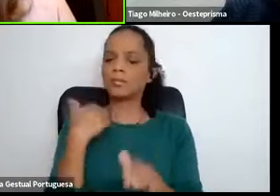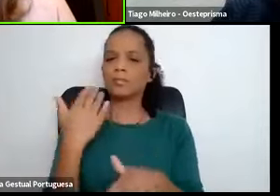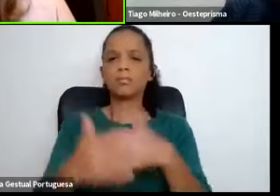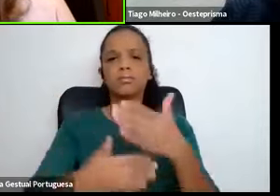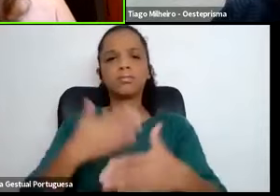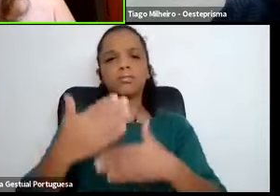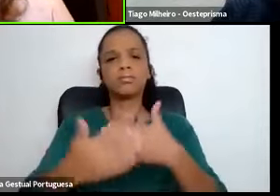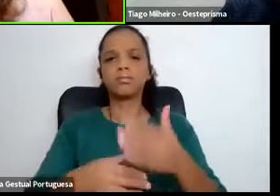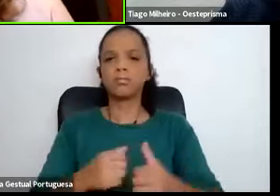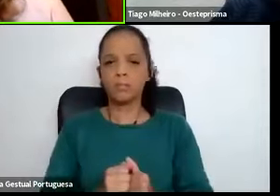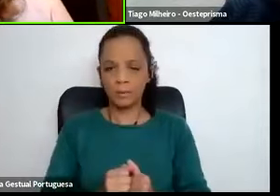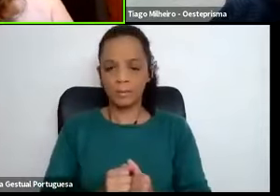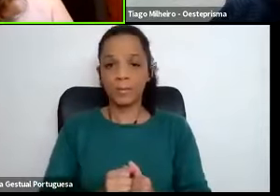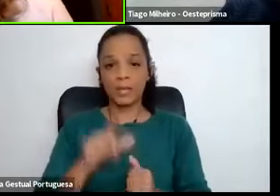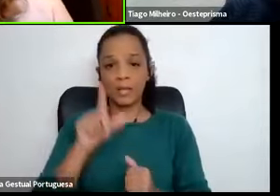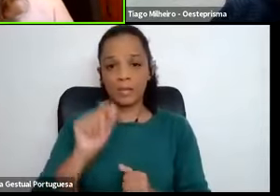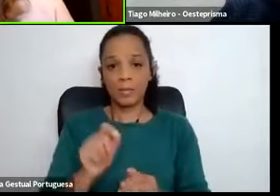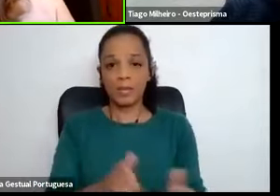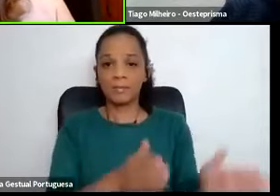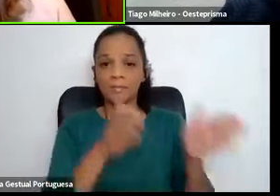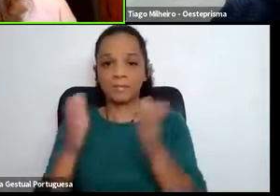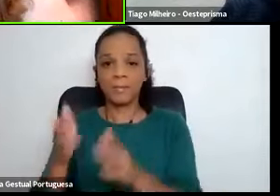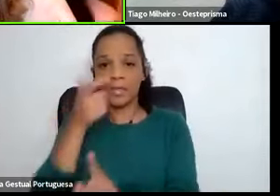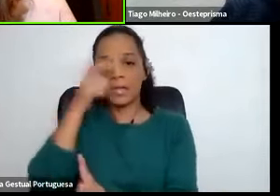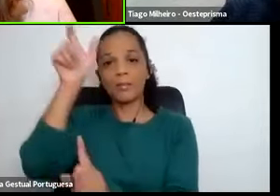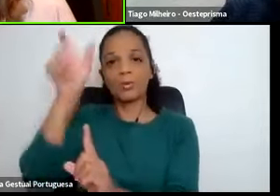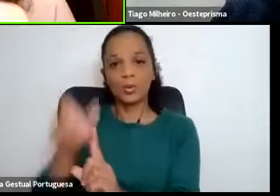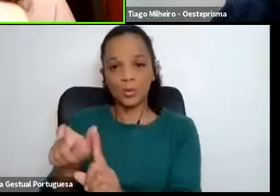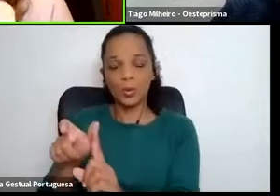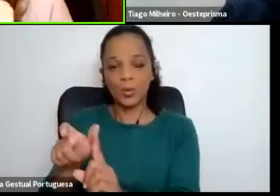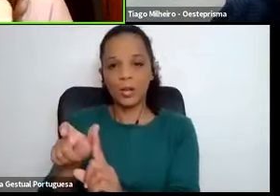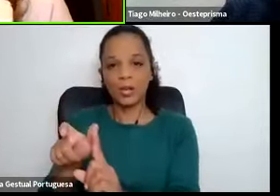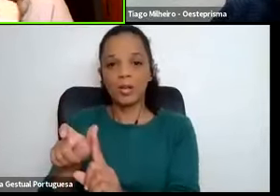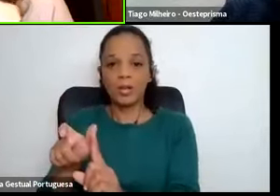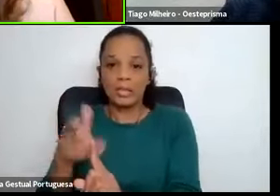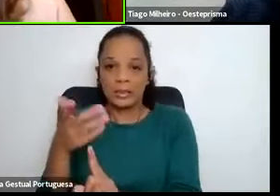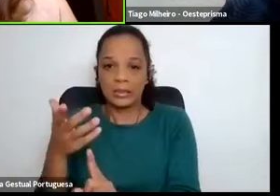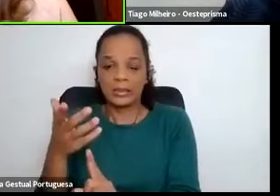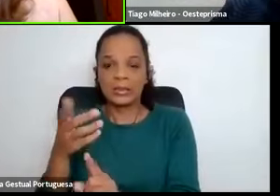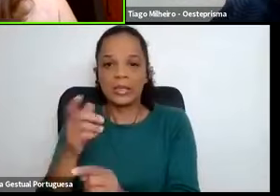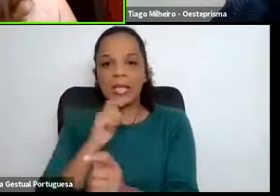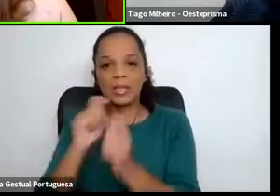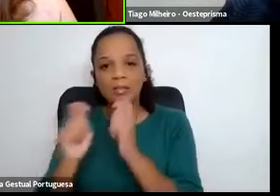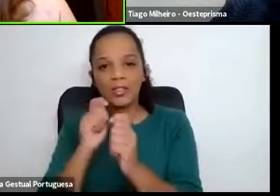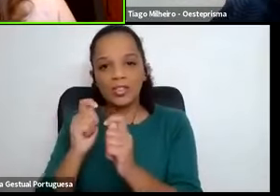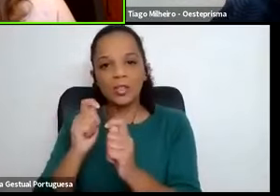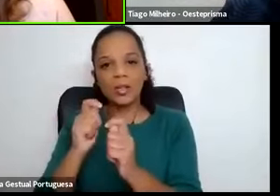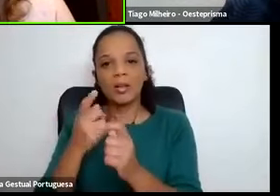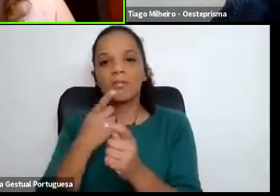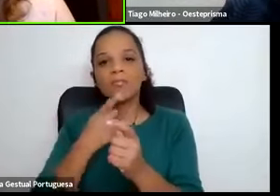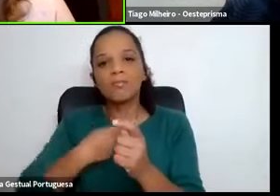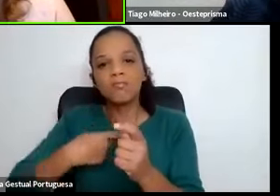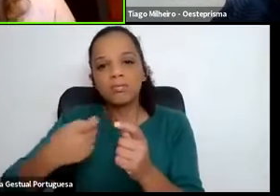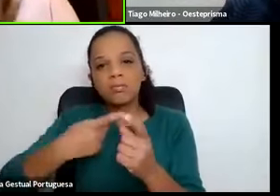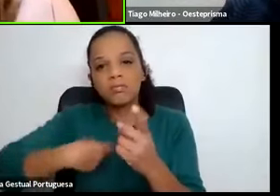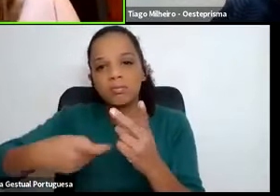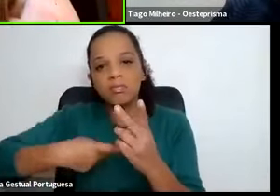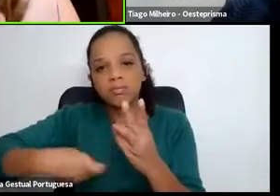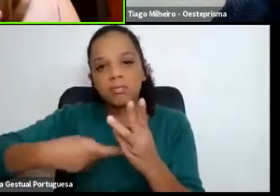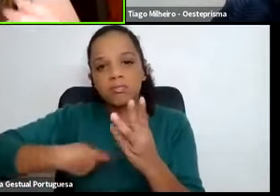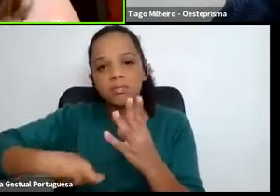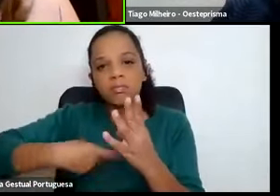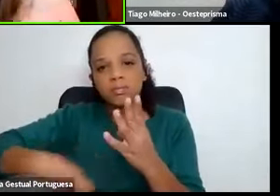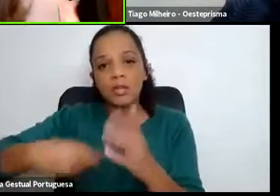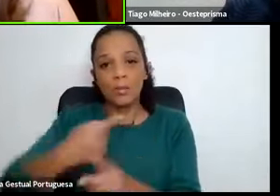Também no entrevistado, não é? Também é importante nós estarmos presentes para também gerar essa confiança, para que ele